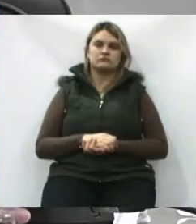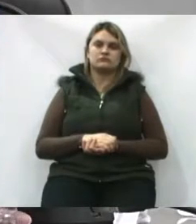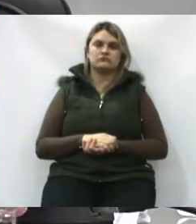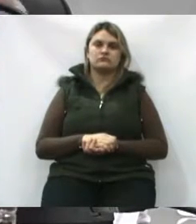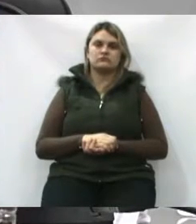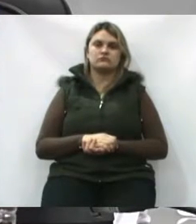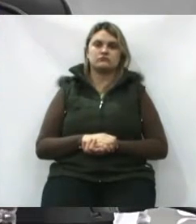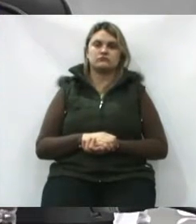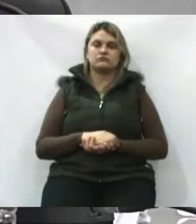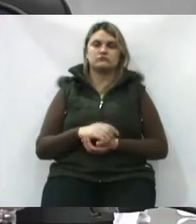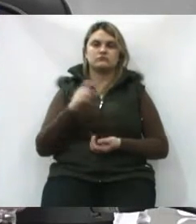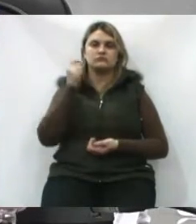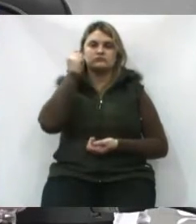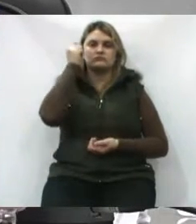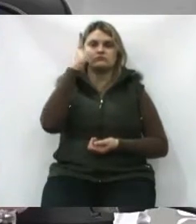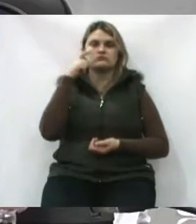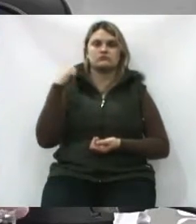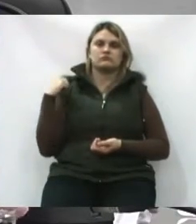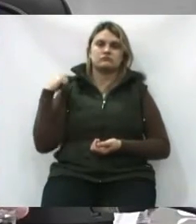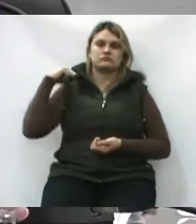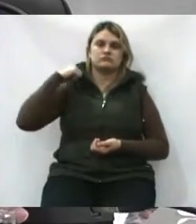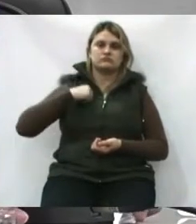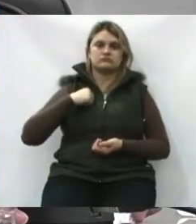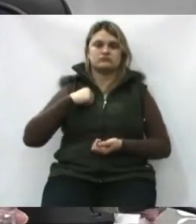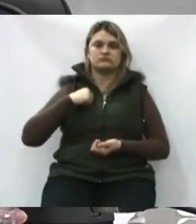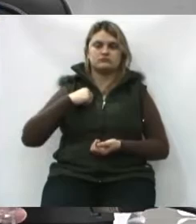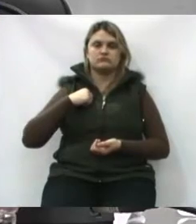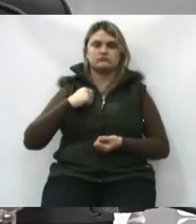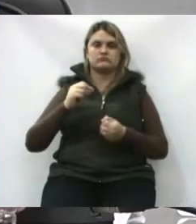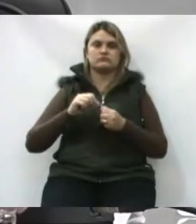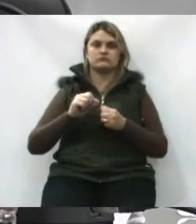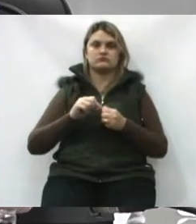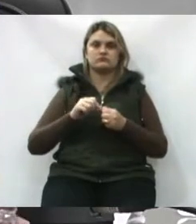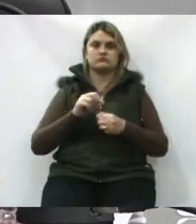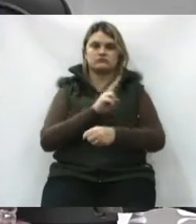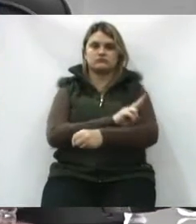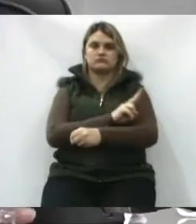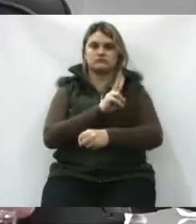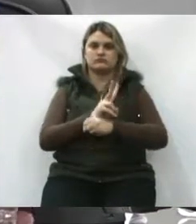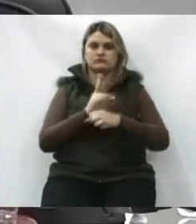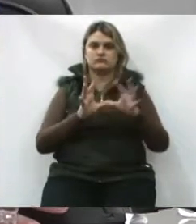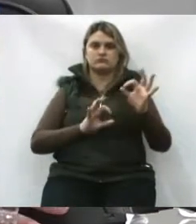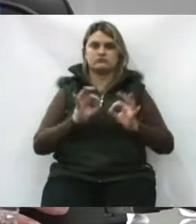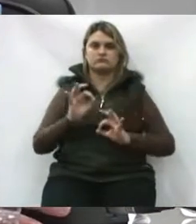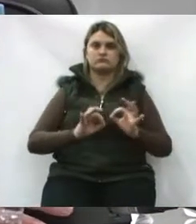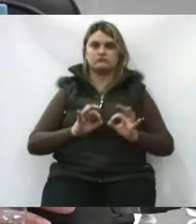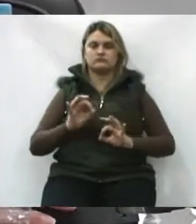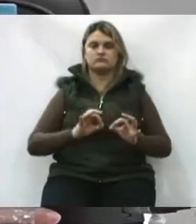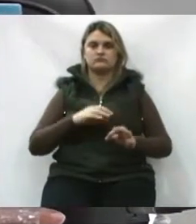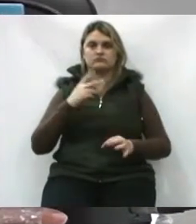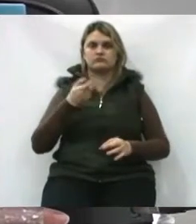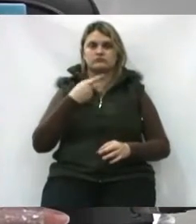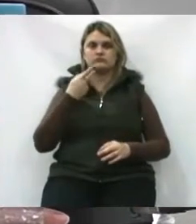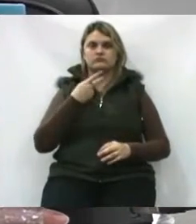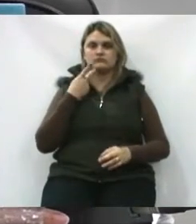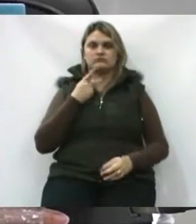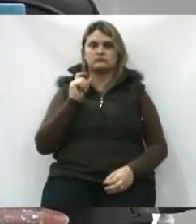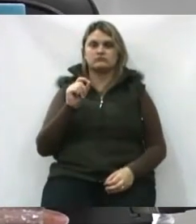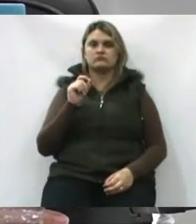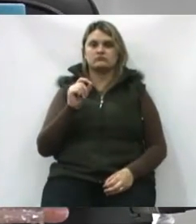pelas bolsas aí que vai ser pela UniUV. Dizer que,